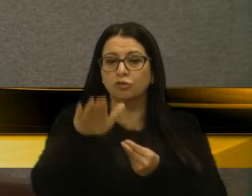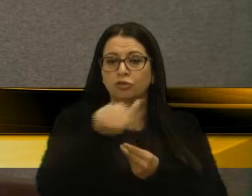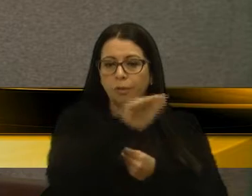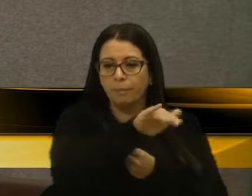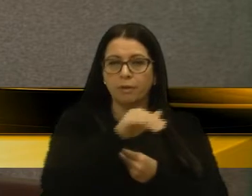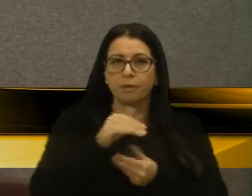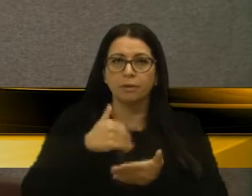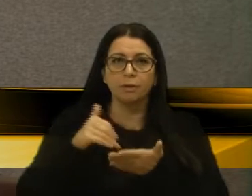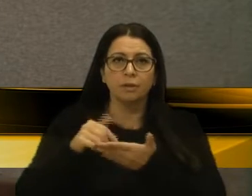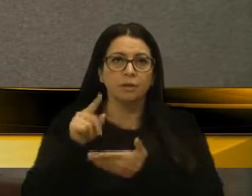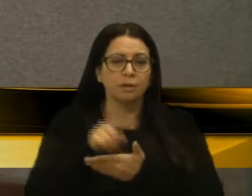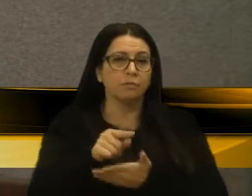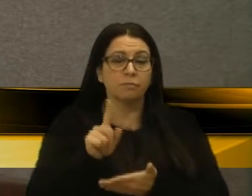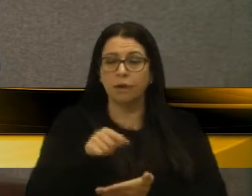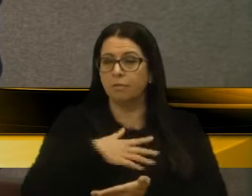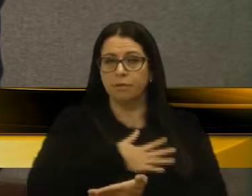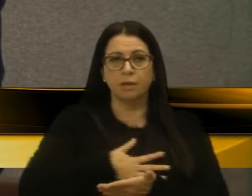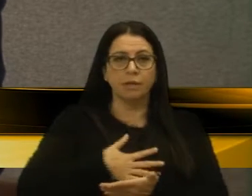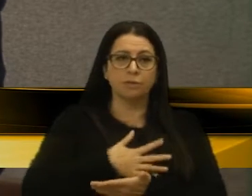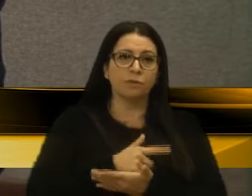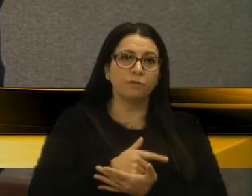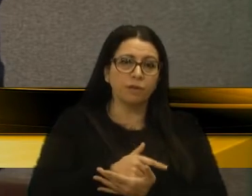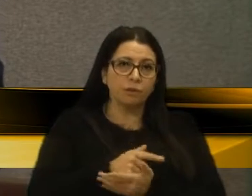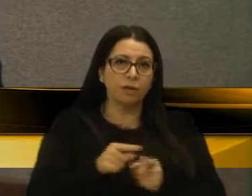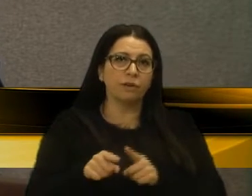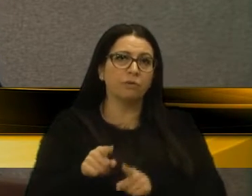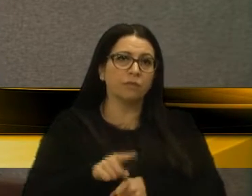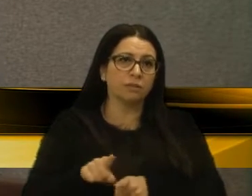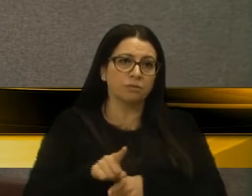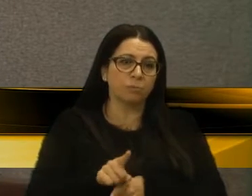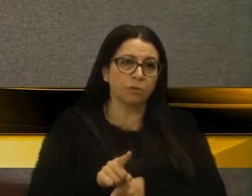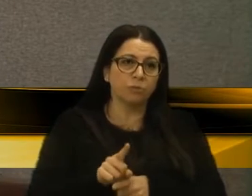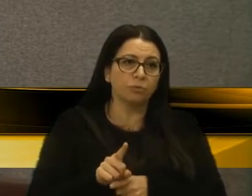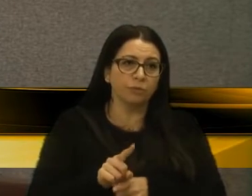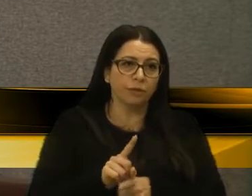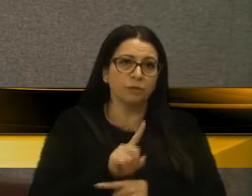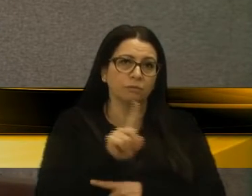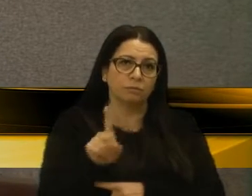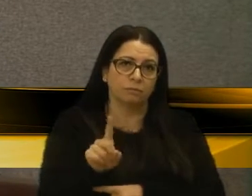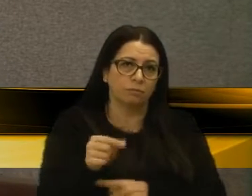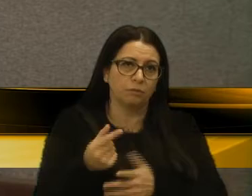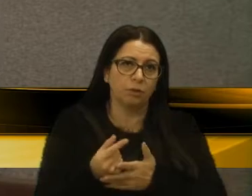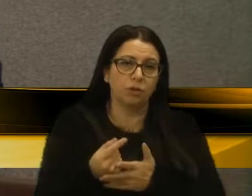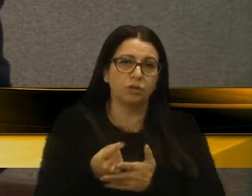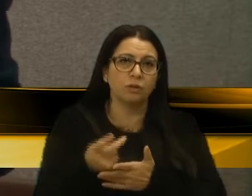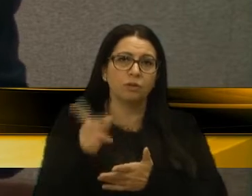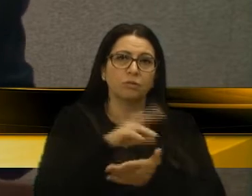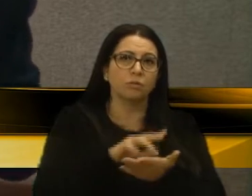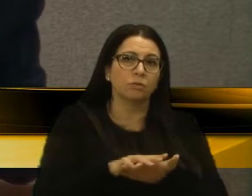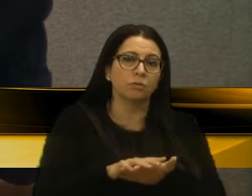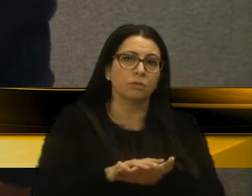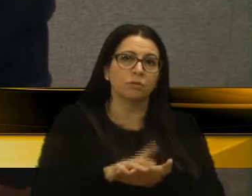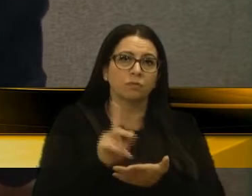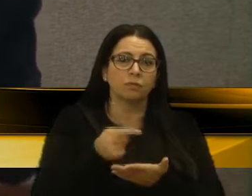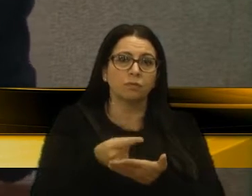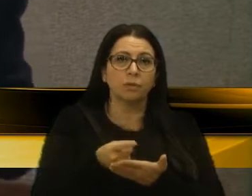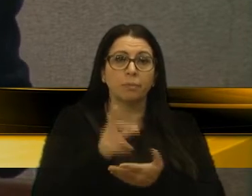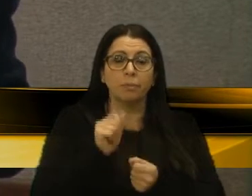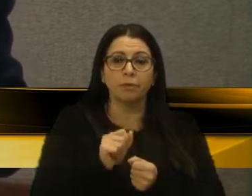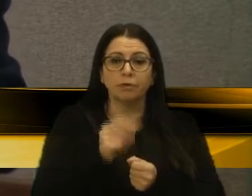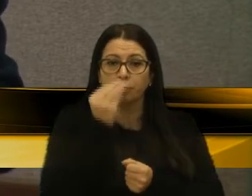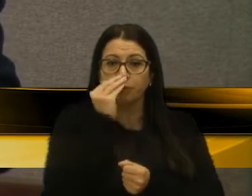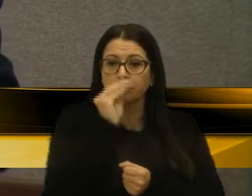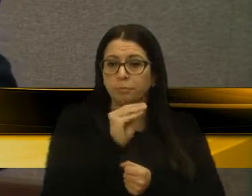secretário, não é prazeroso para ninguém aqui, mas também não é possível que esse parlamento seja legado ao